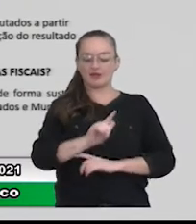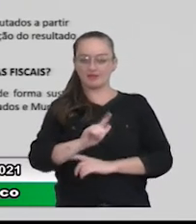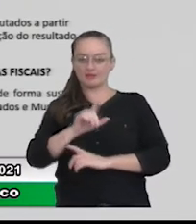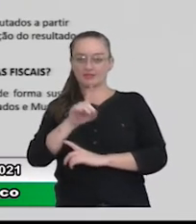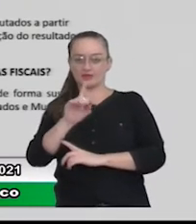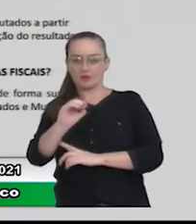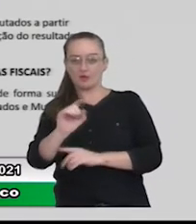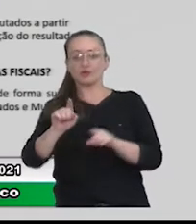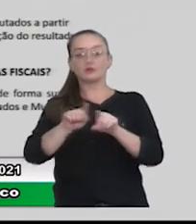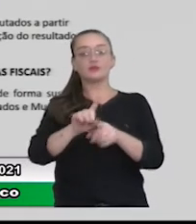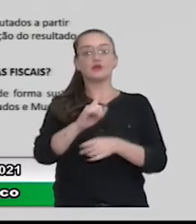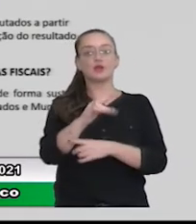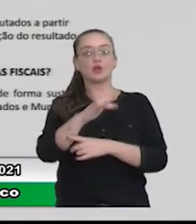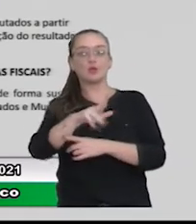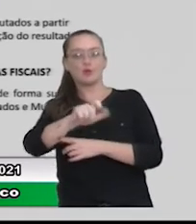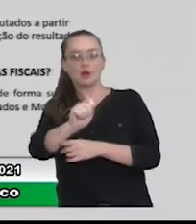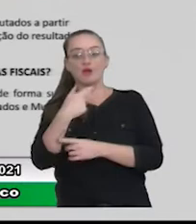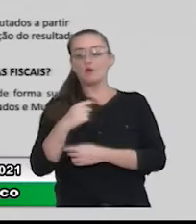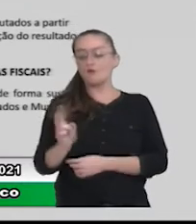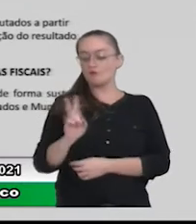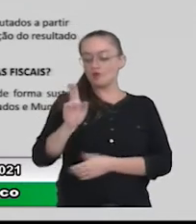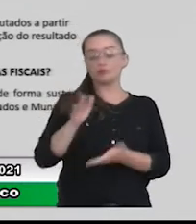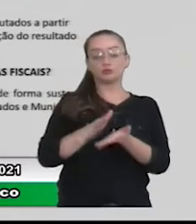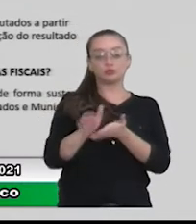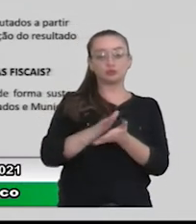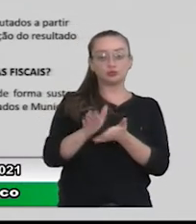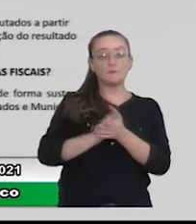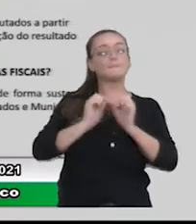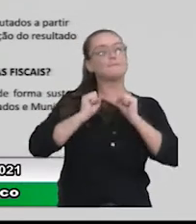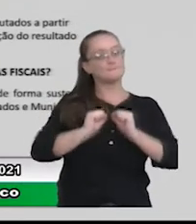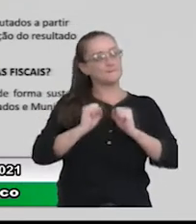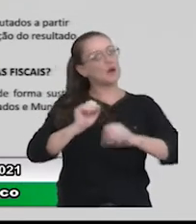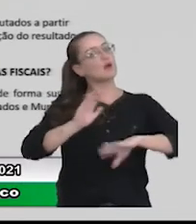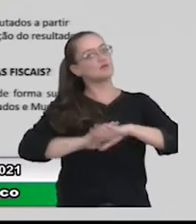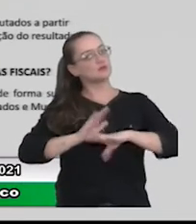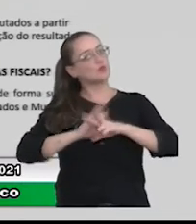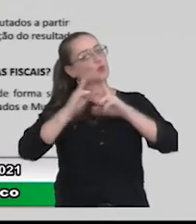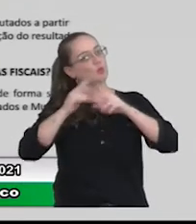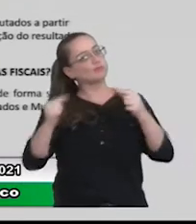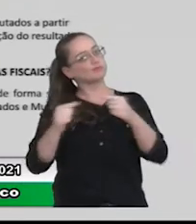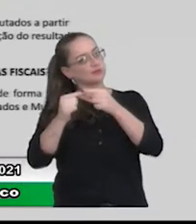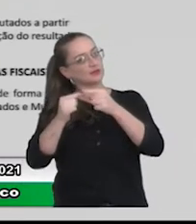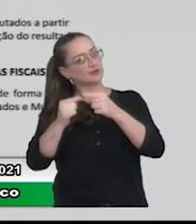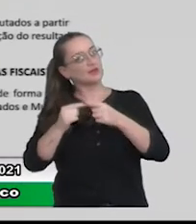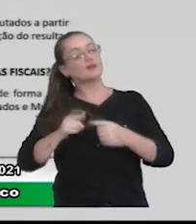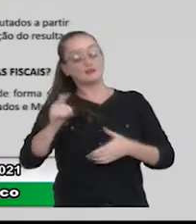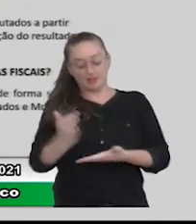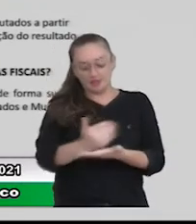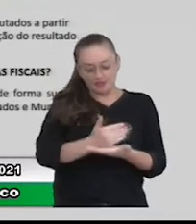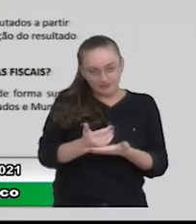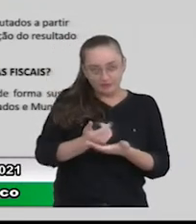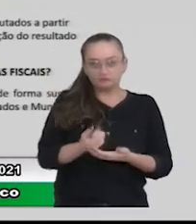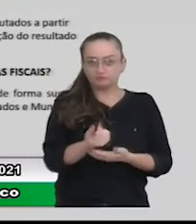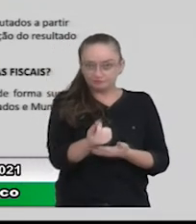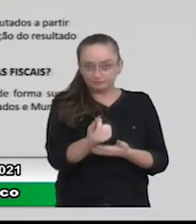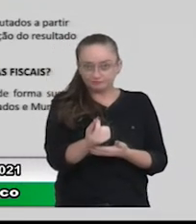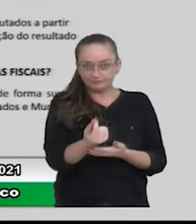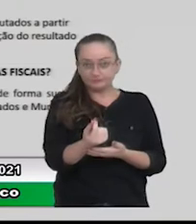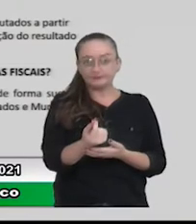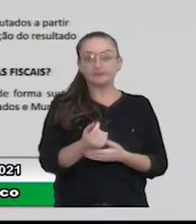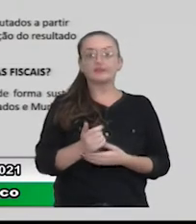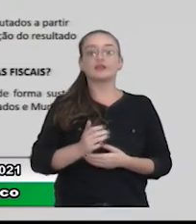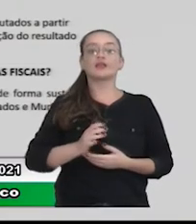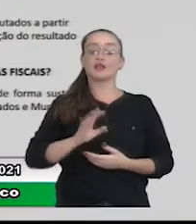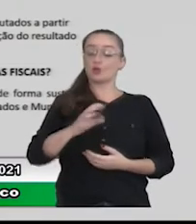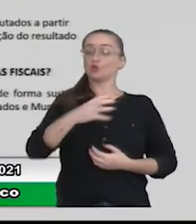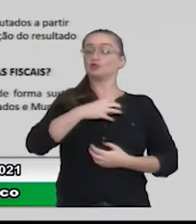que os valores das despesas autorizadas na LOA poderão ser executados a partir da efetiva arrecadação da receita, de modo a